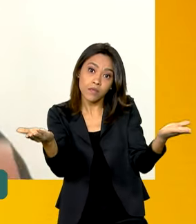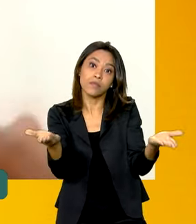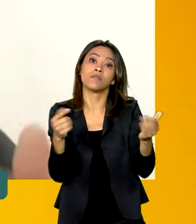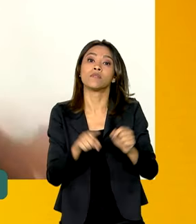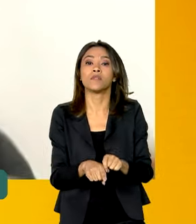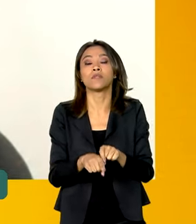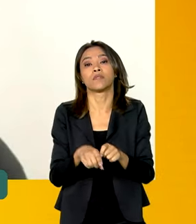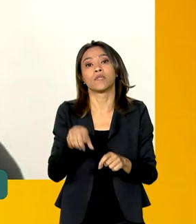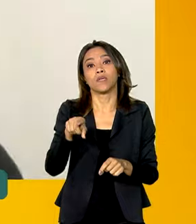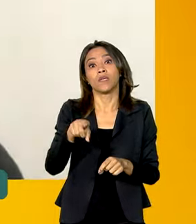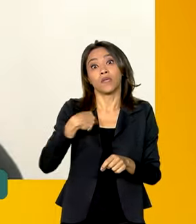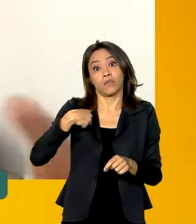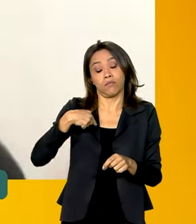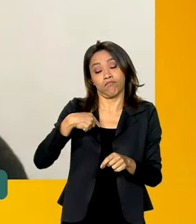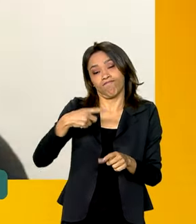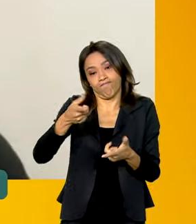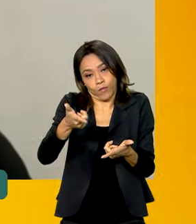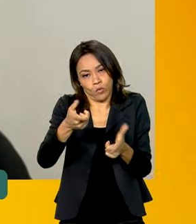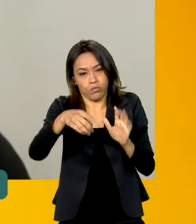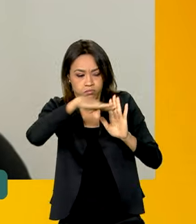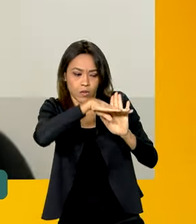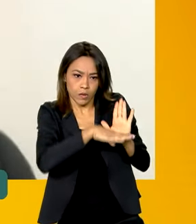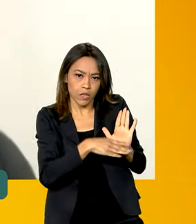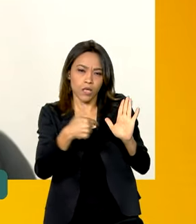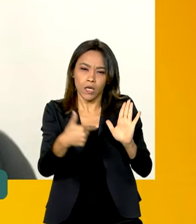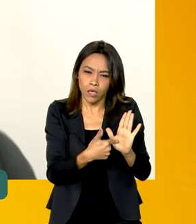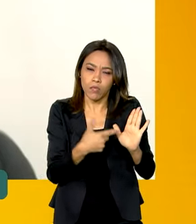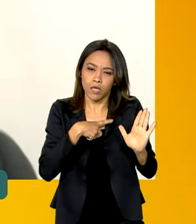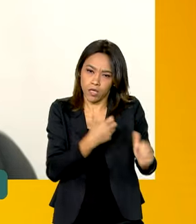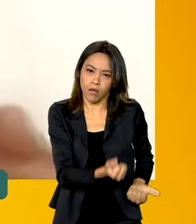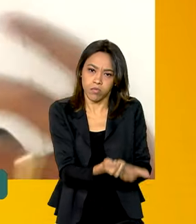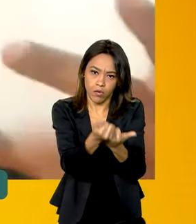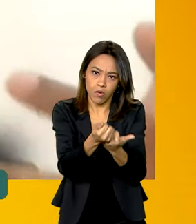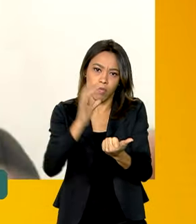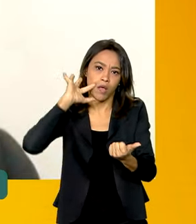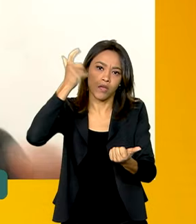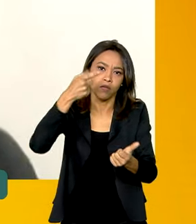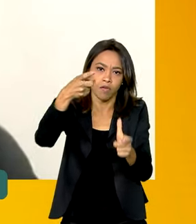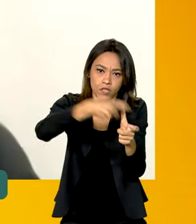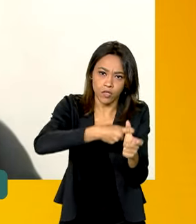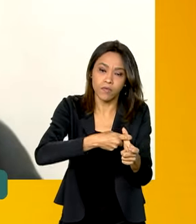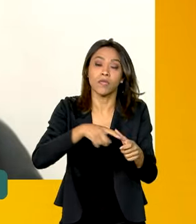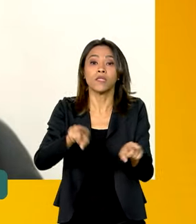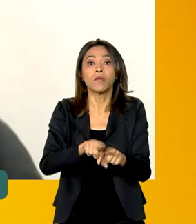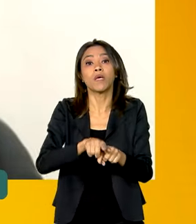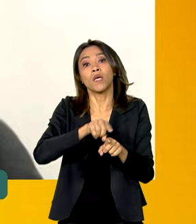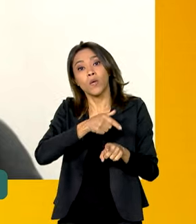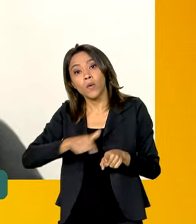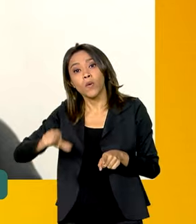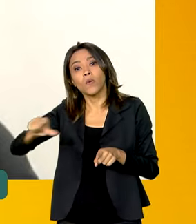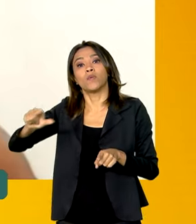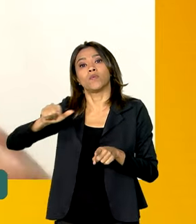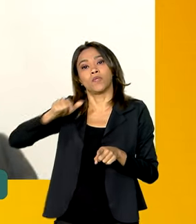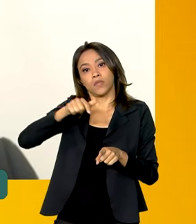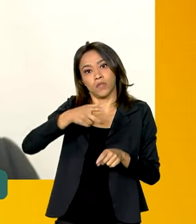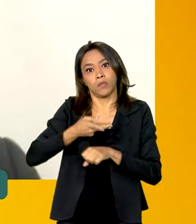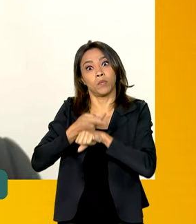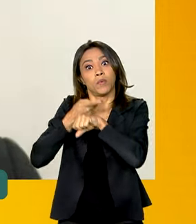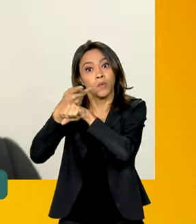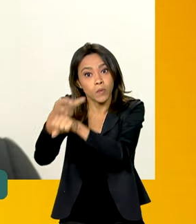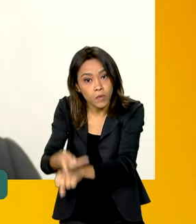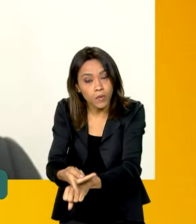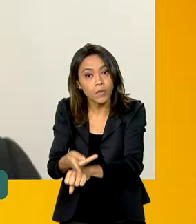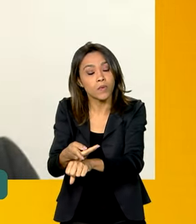além dos recursos do Desenrola, para além das pessoas atendidas pelo Desenrola, muitas outras buscaram colocar, rever as